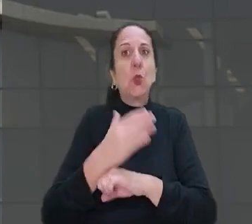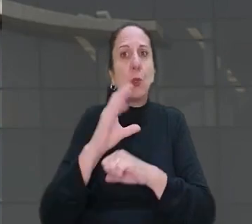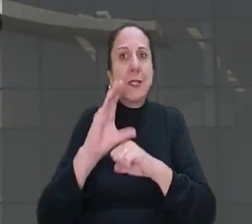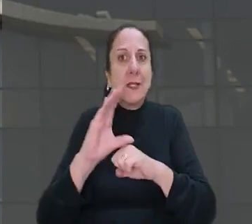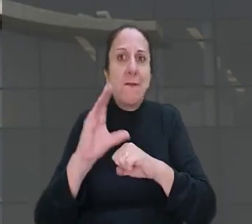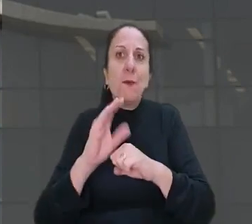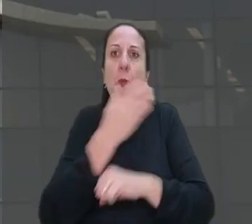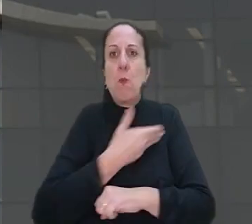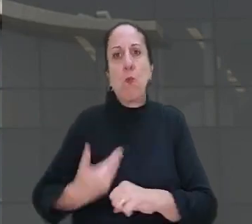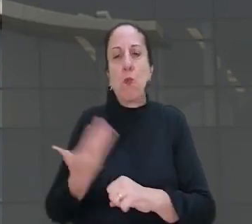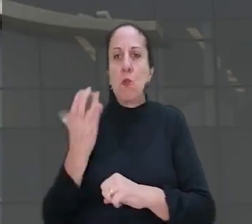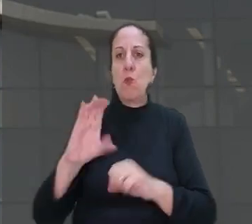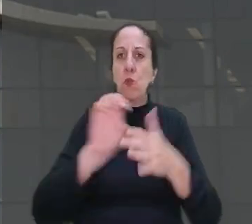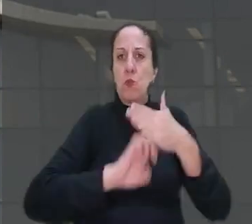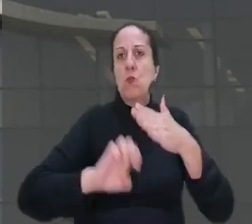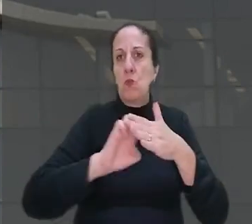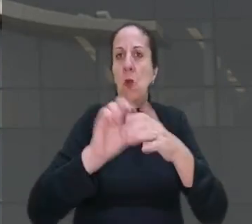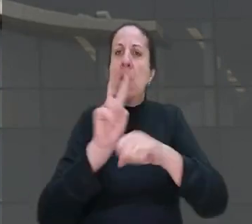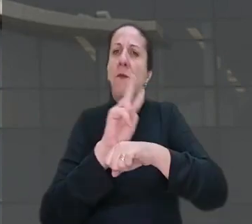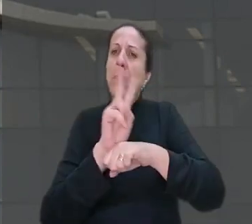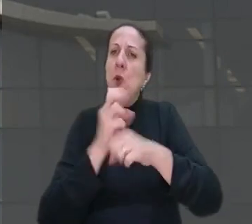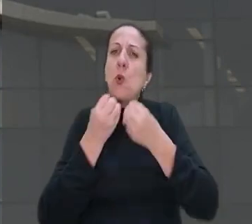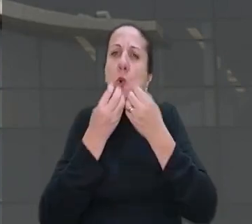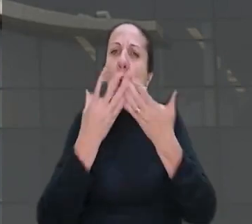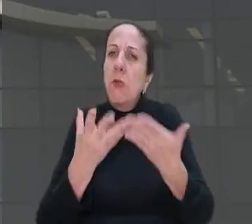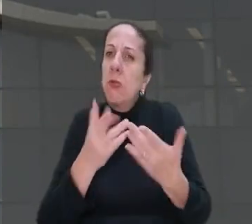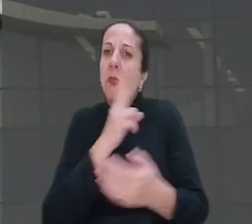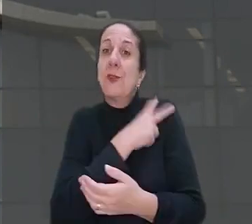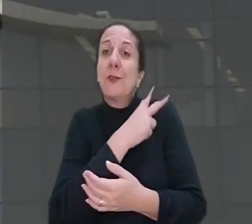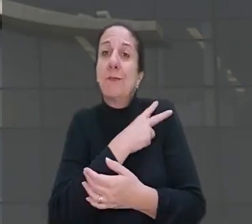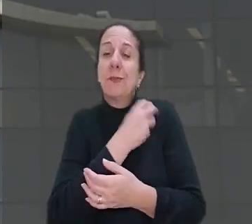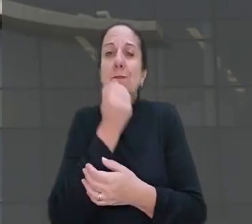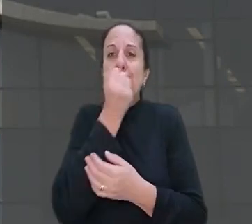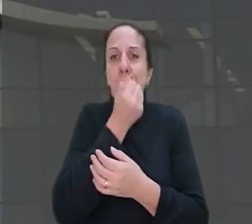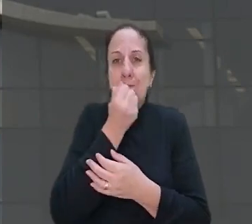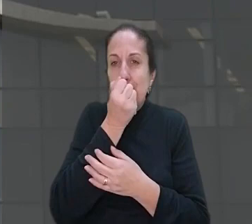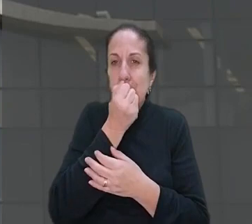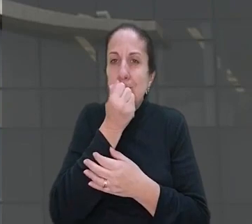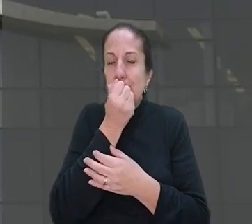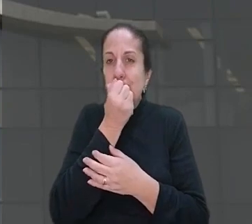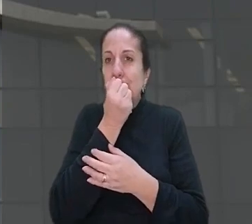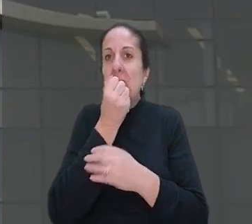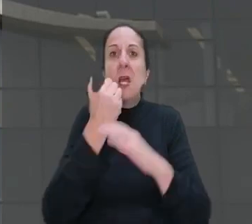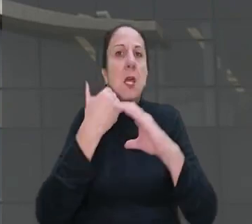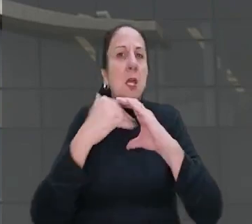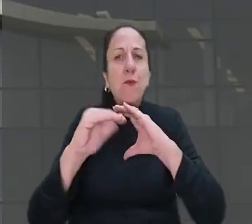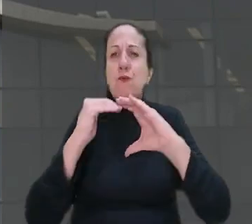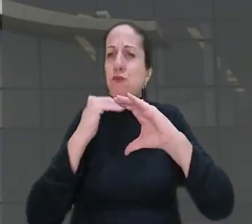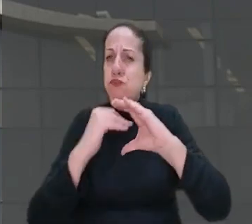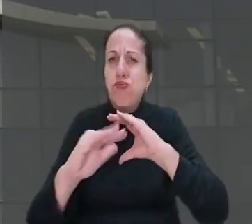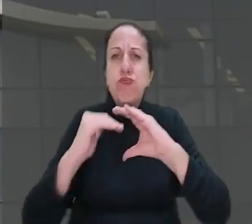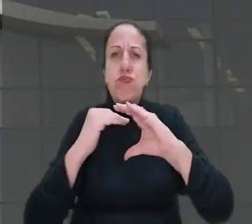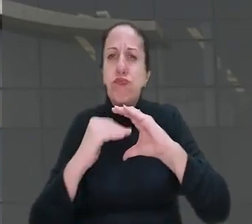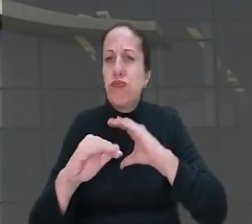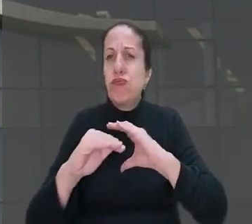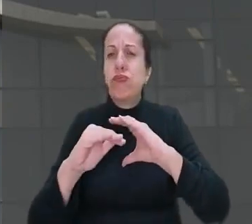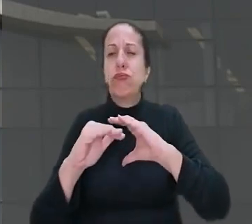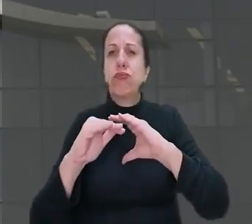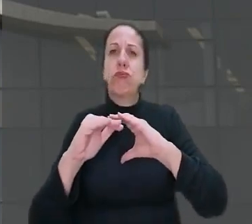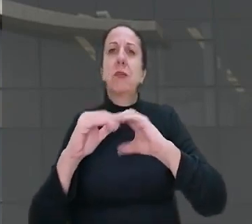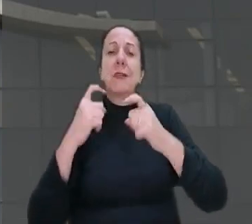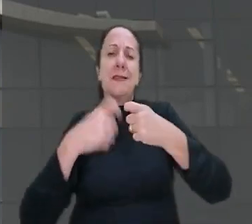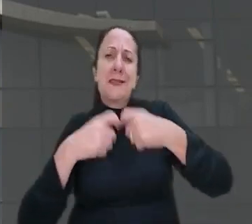pública contra a empresa. Duas vigilantes contaram que o chefe tentou beijá-las na boca e enviou diversas mensagens